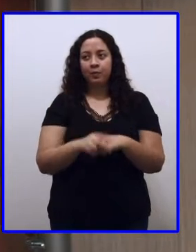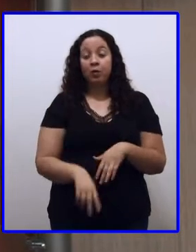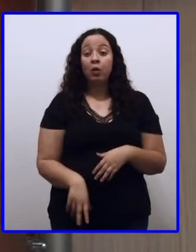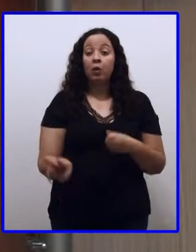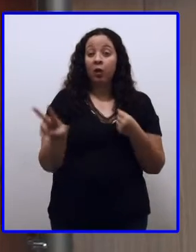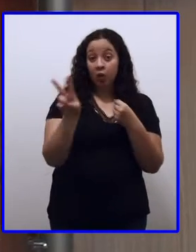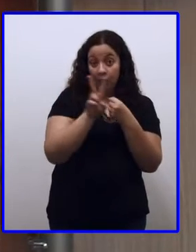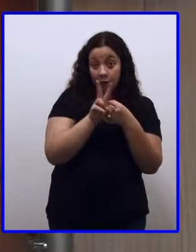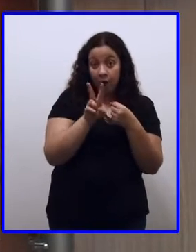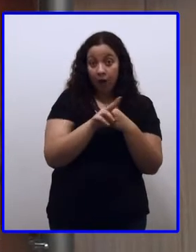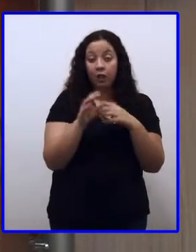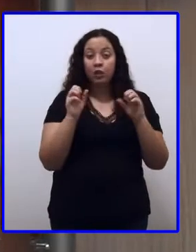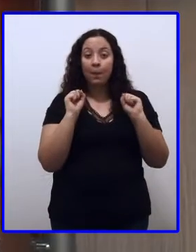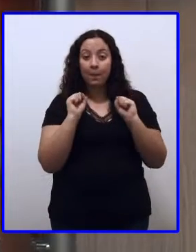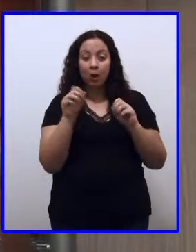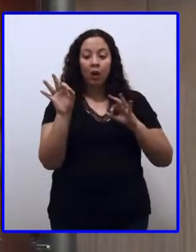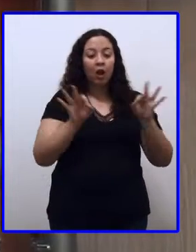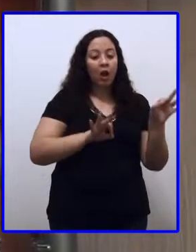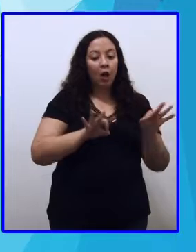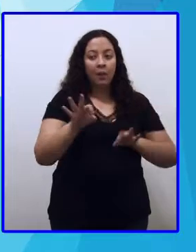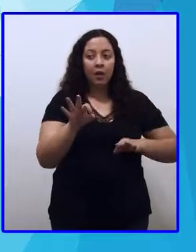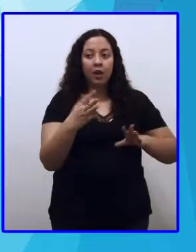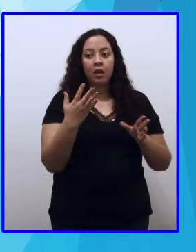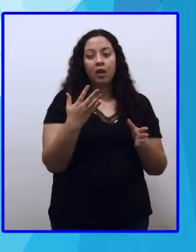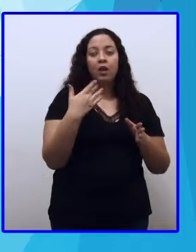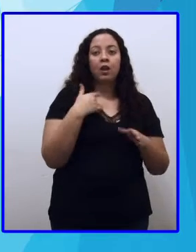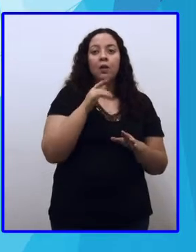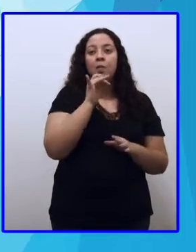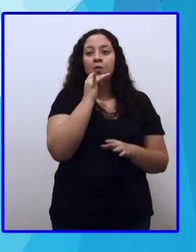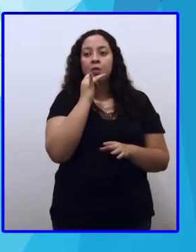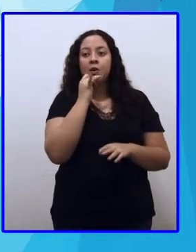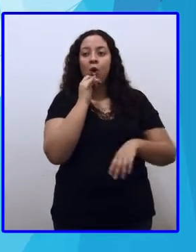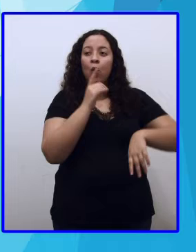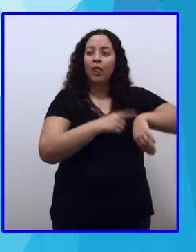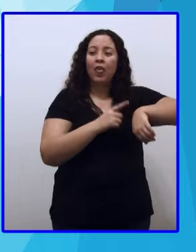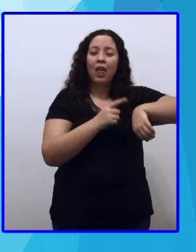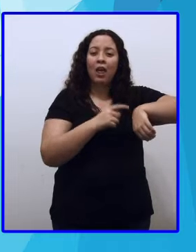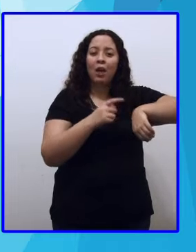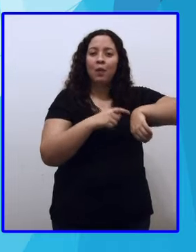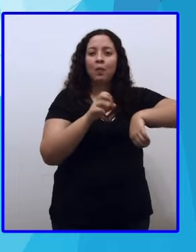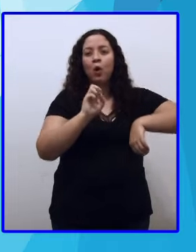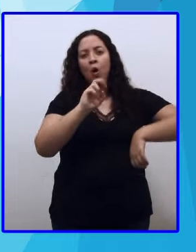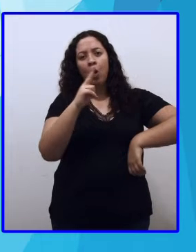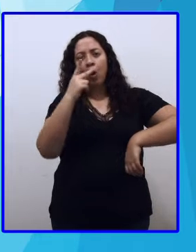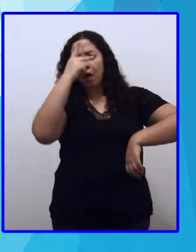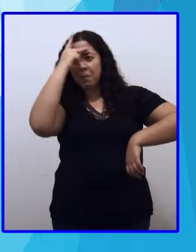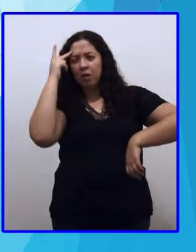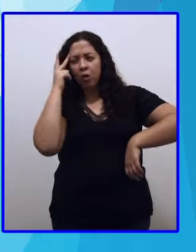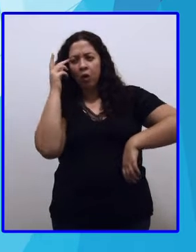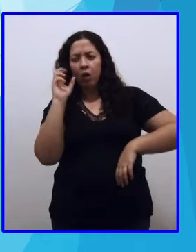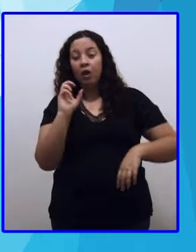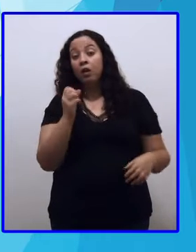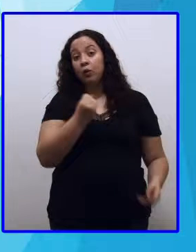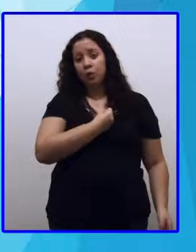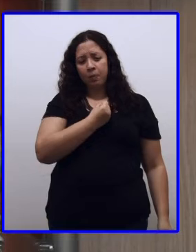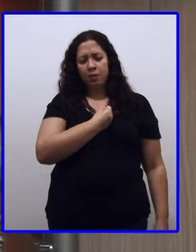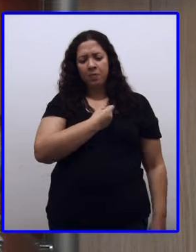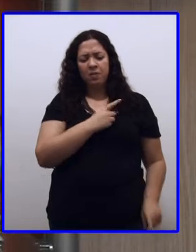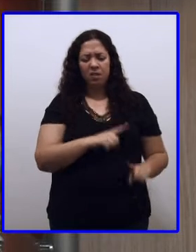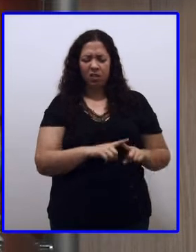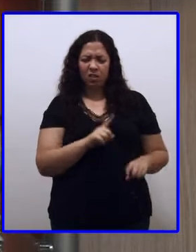verbos, eles podem ser flexionados de acordo com o tempo, a pessoa e o número.